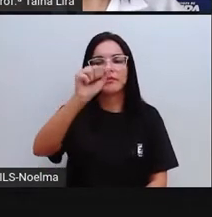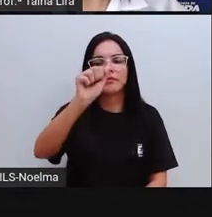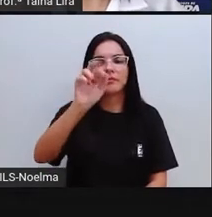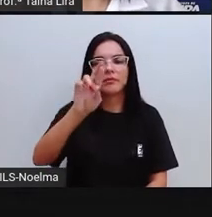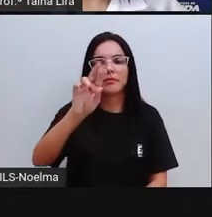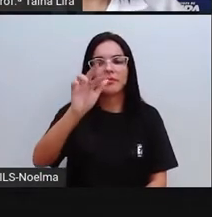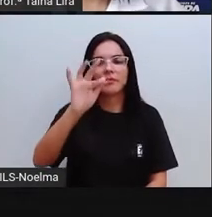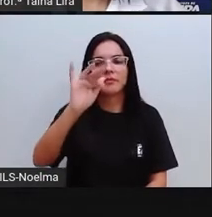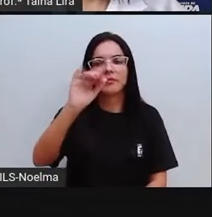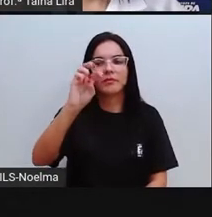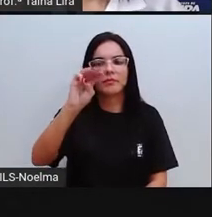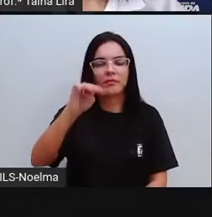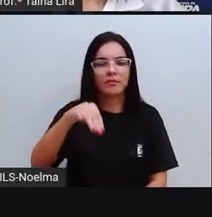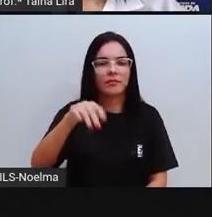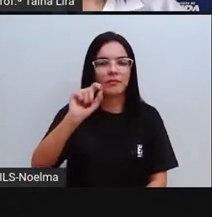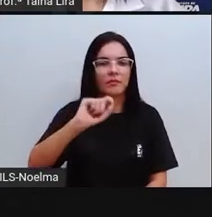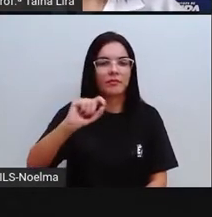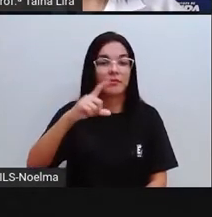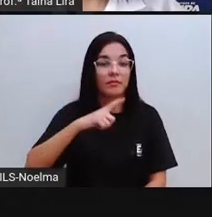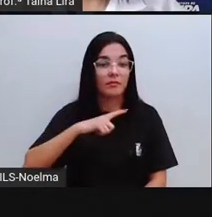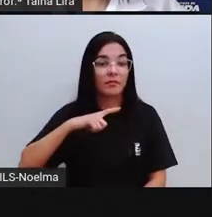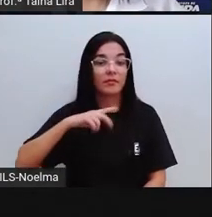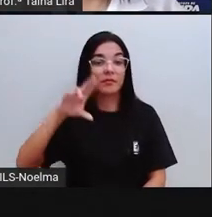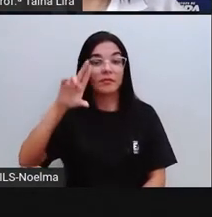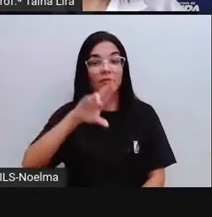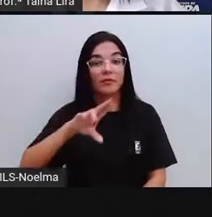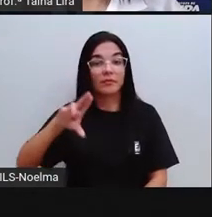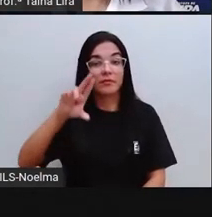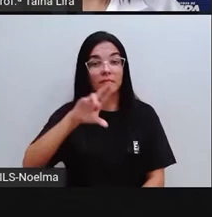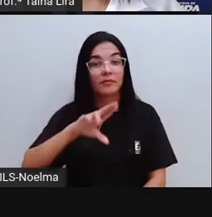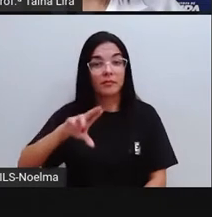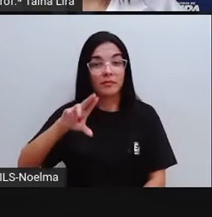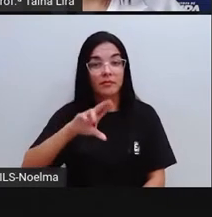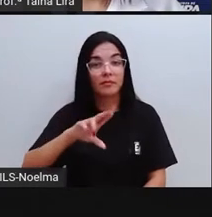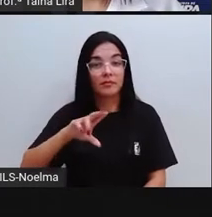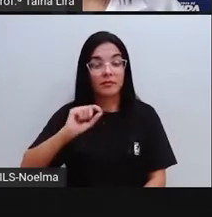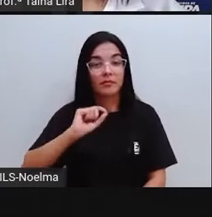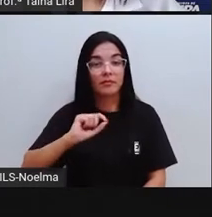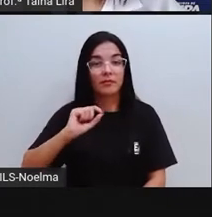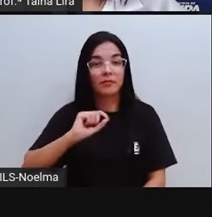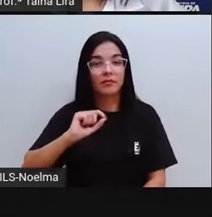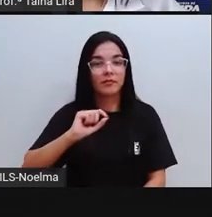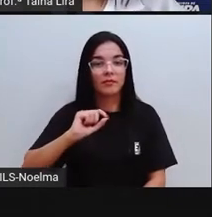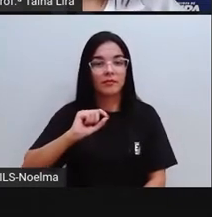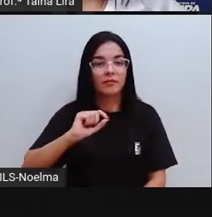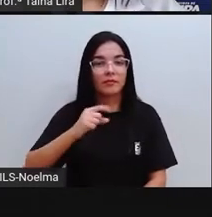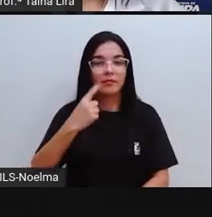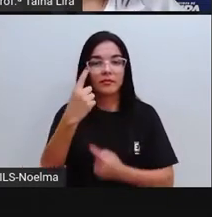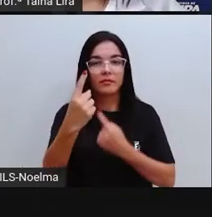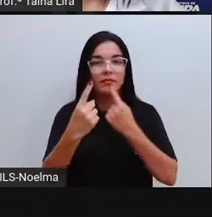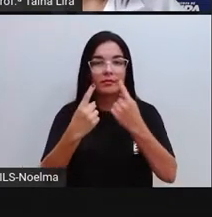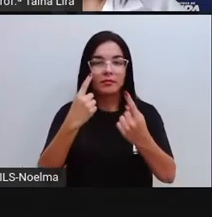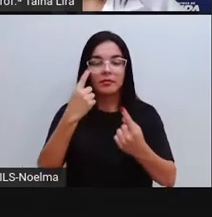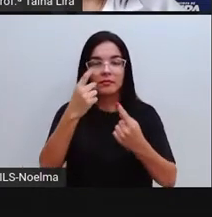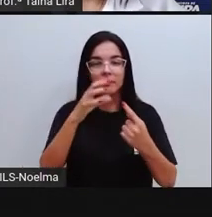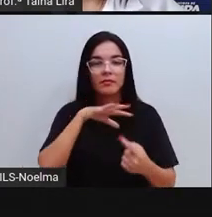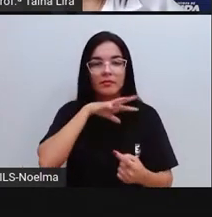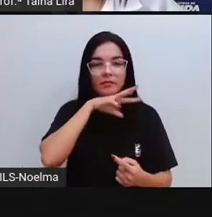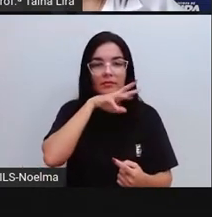marfim é um material, certo? Que é retirado ali das presas de alguns animais ali